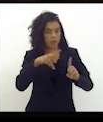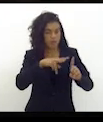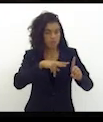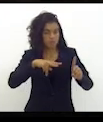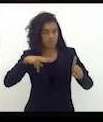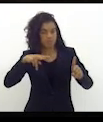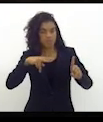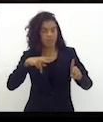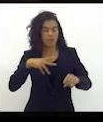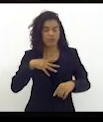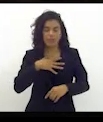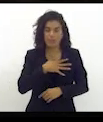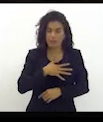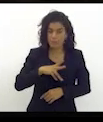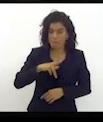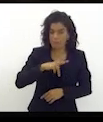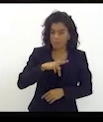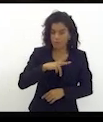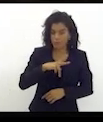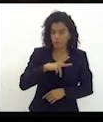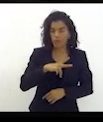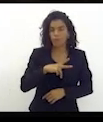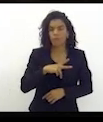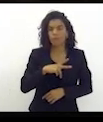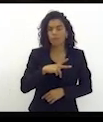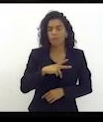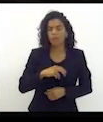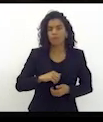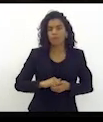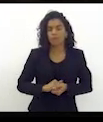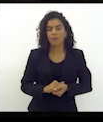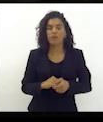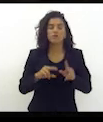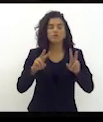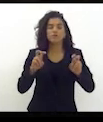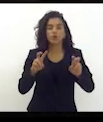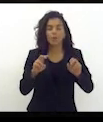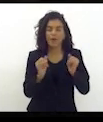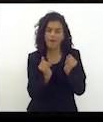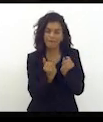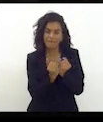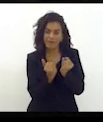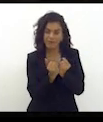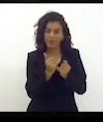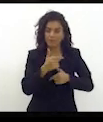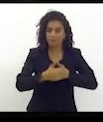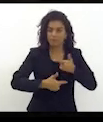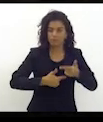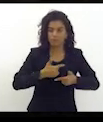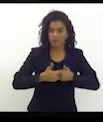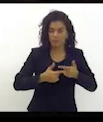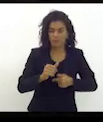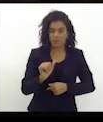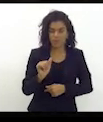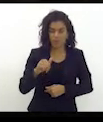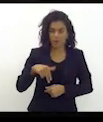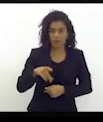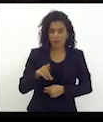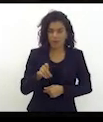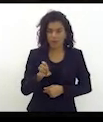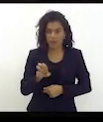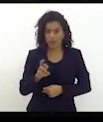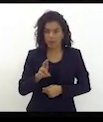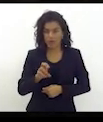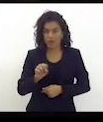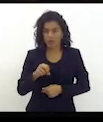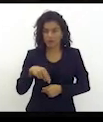queria deixar bem claro em que, pese a afinidade que tenho com o trabalho do deputado Anderson Moraes, repito aqui e friso,